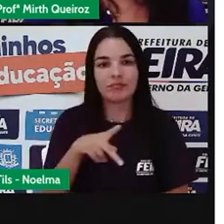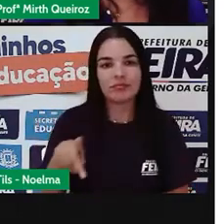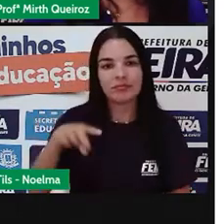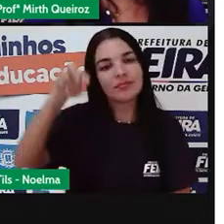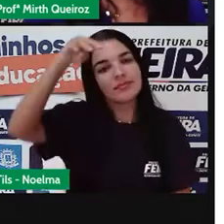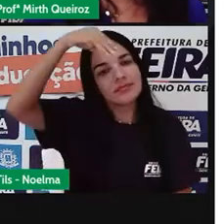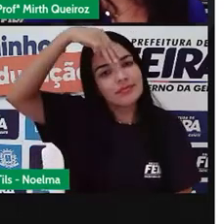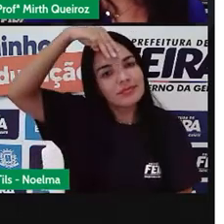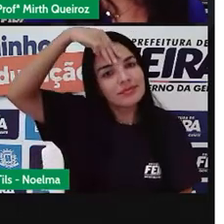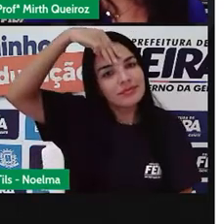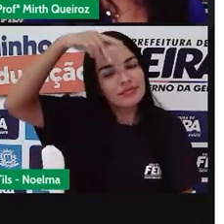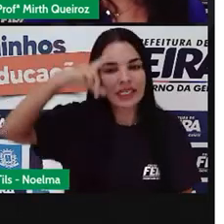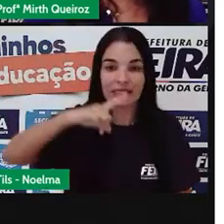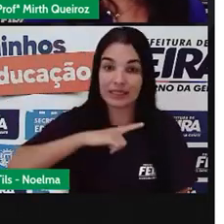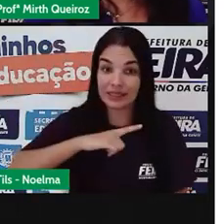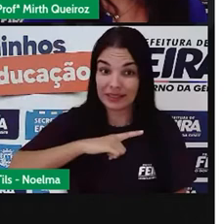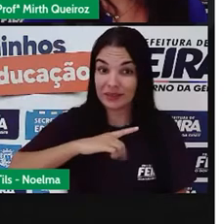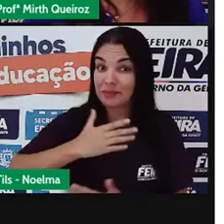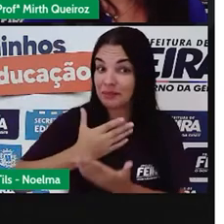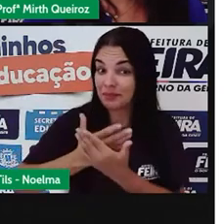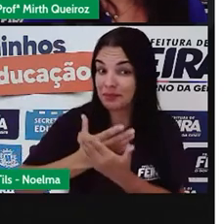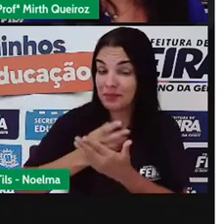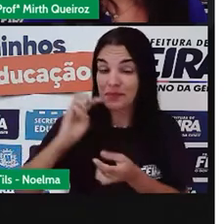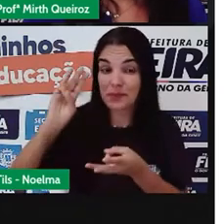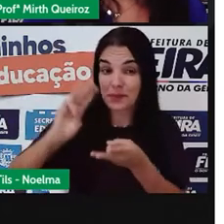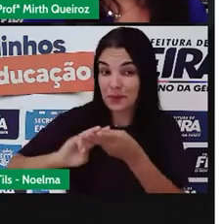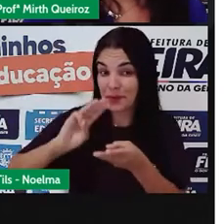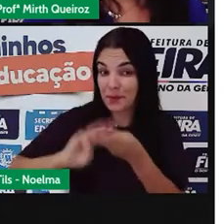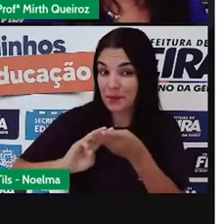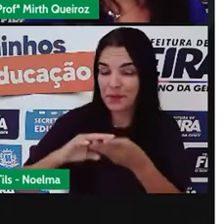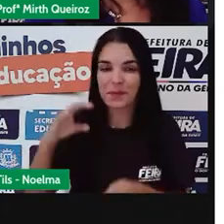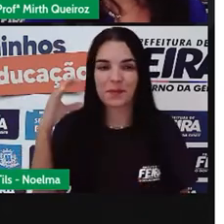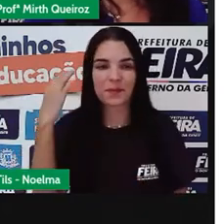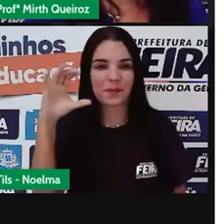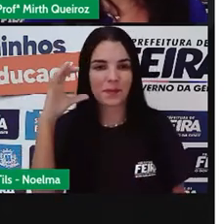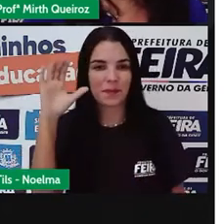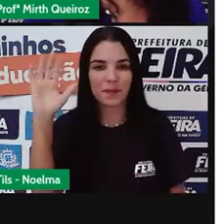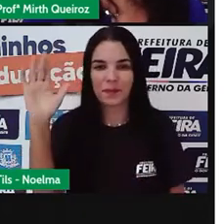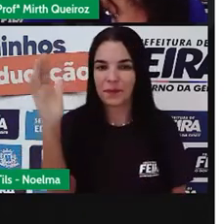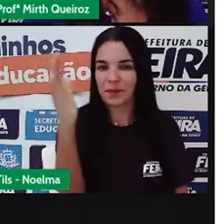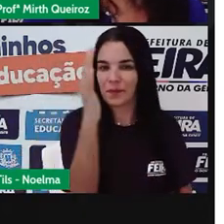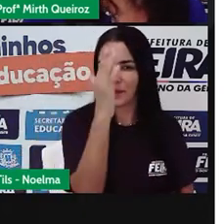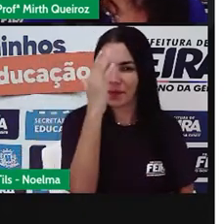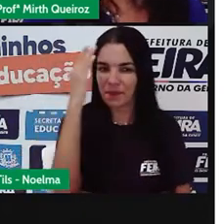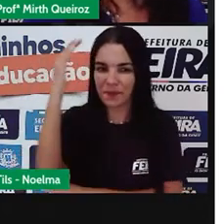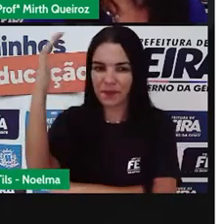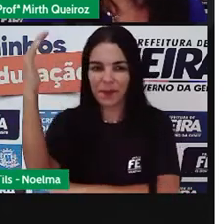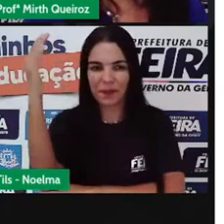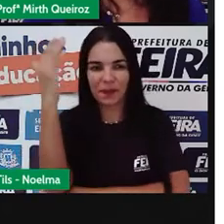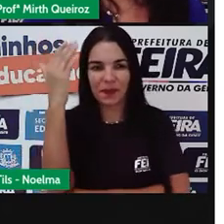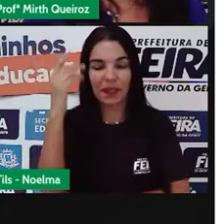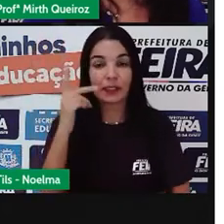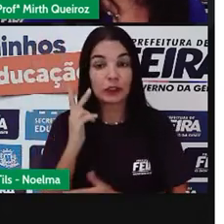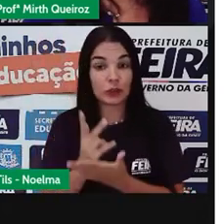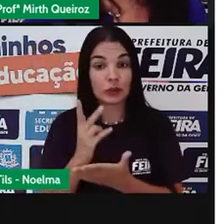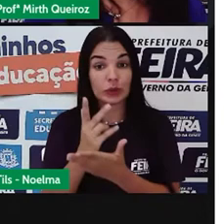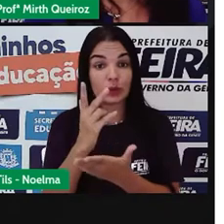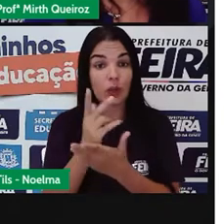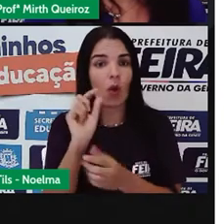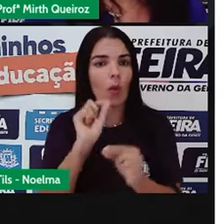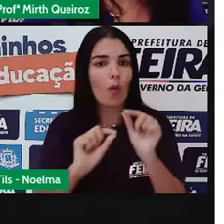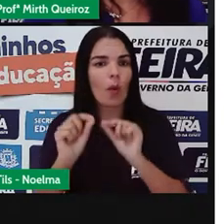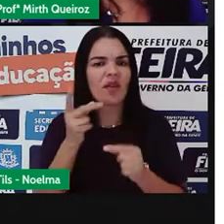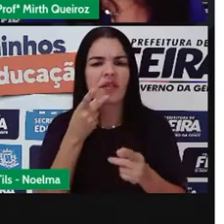e hoje nós teremos aulas, aulas de matemática e ciências da natureza. E nós continuaremos a falar sobre algumas